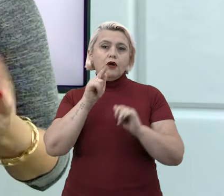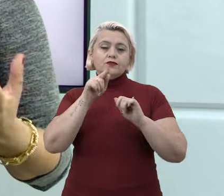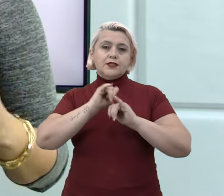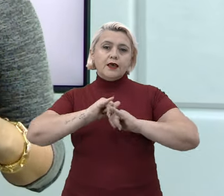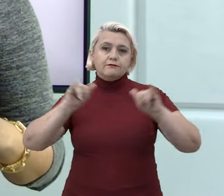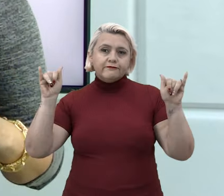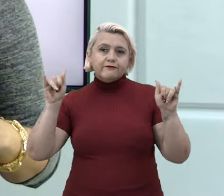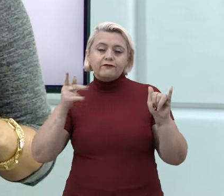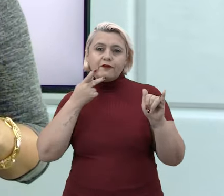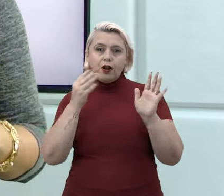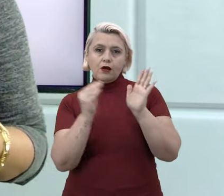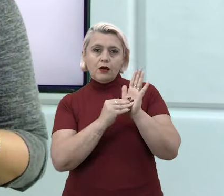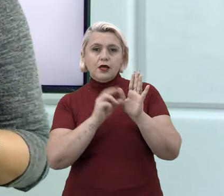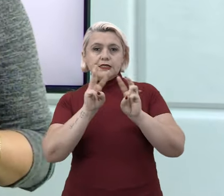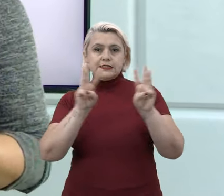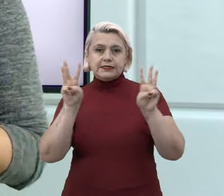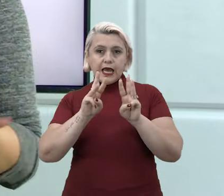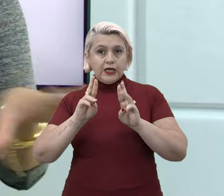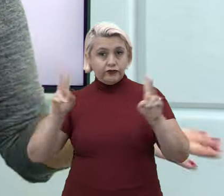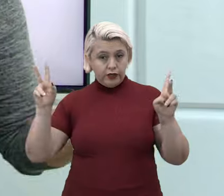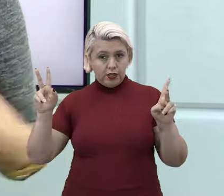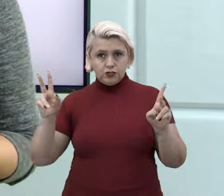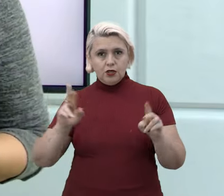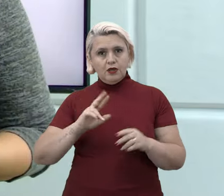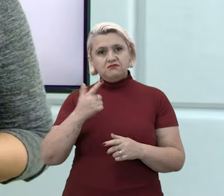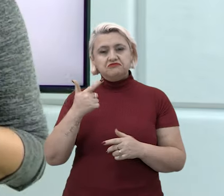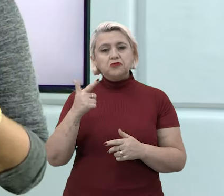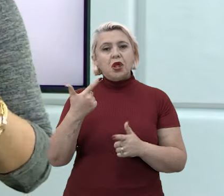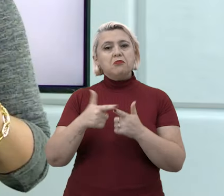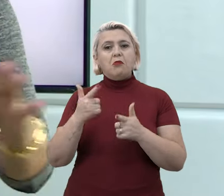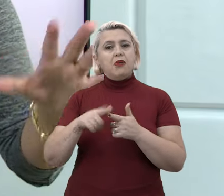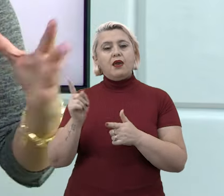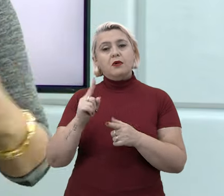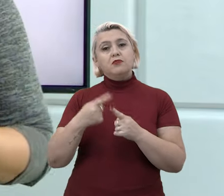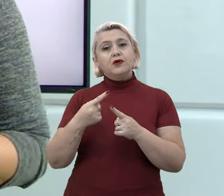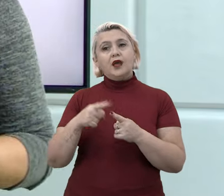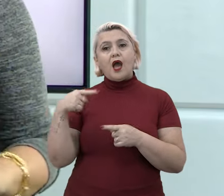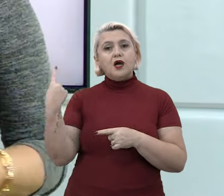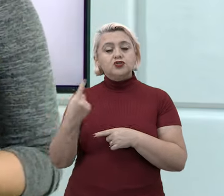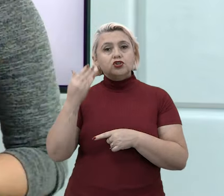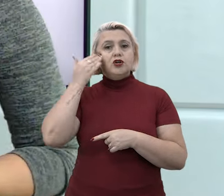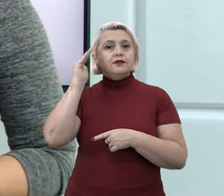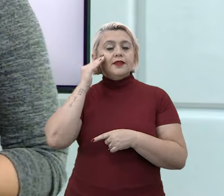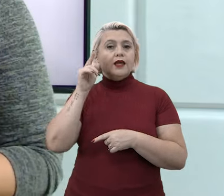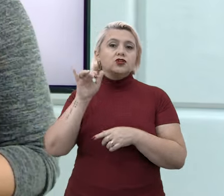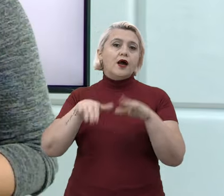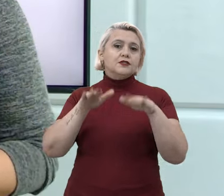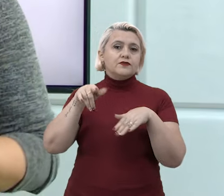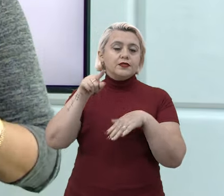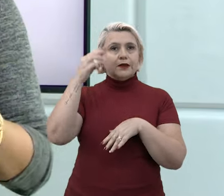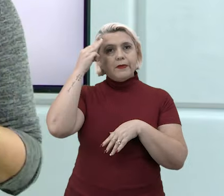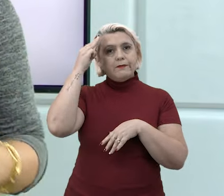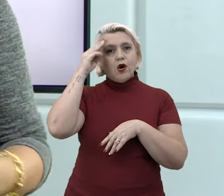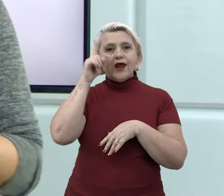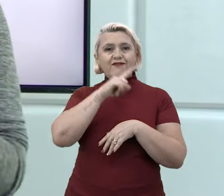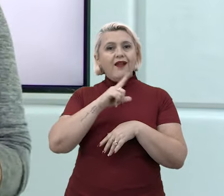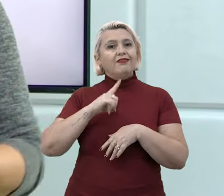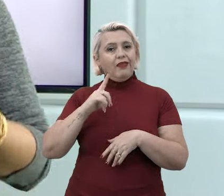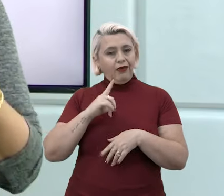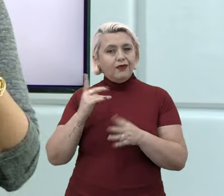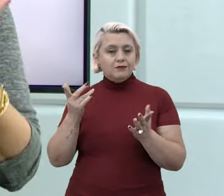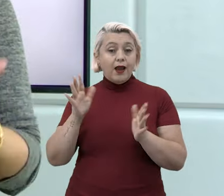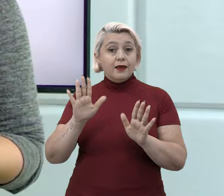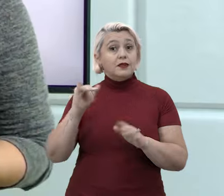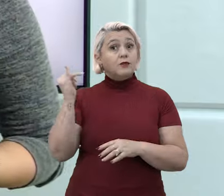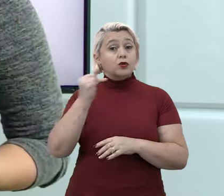um site diferente, não é um problema tão grave assim porque a gente compreende que às vezes a memória falha. Mas é importante que